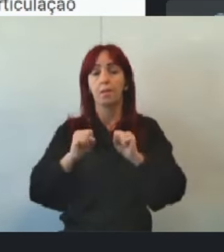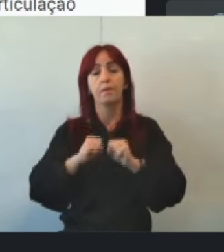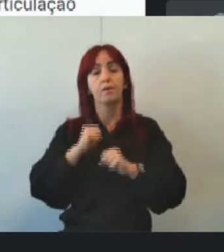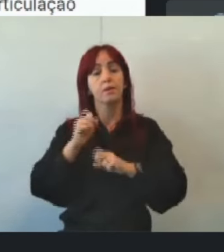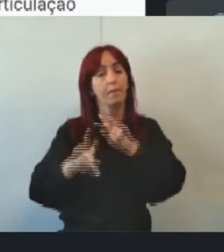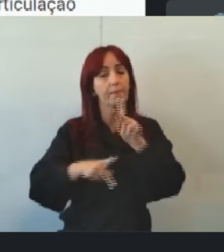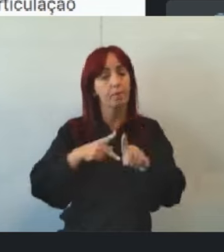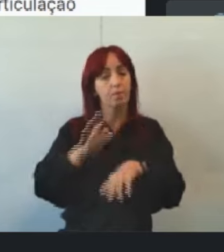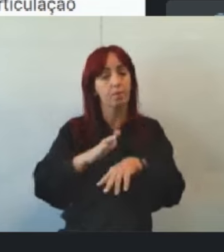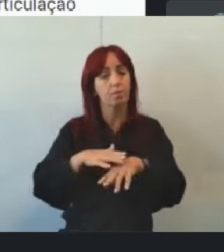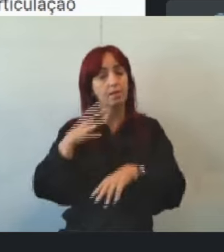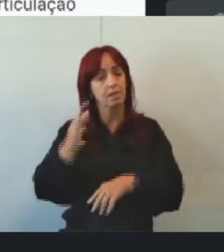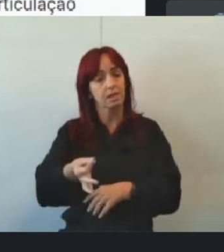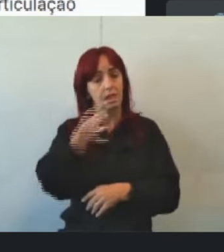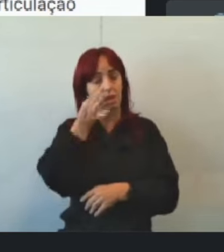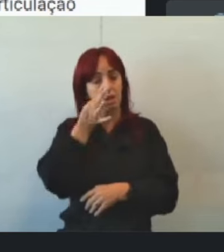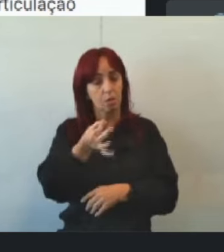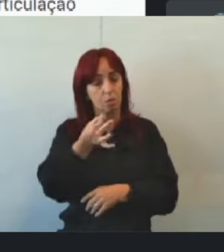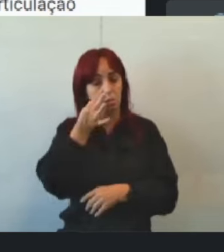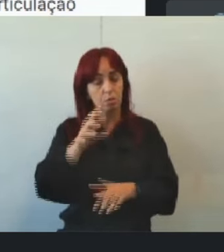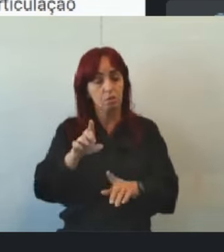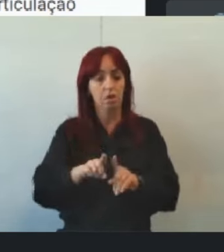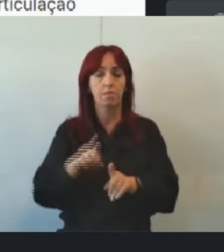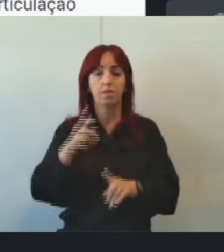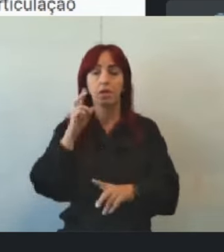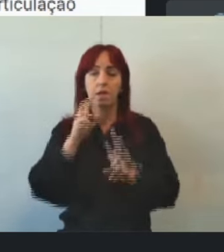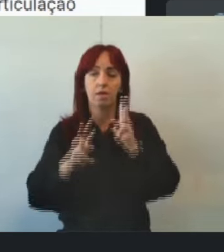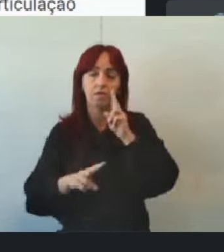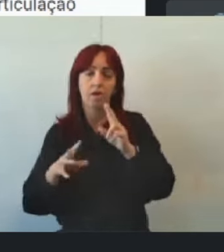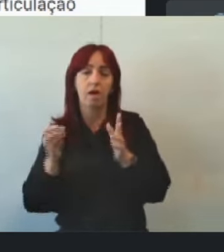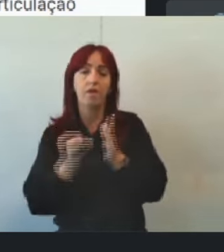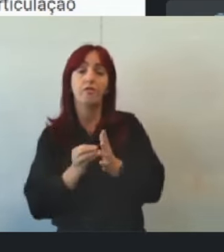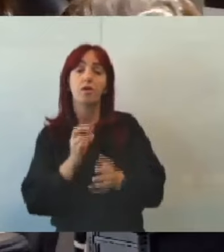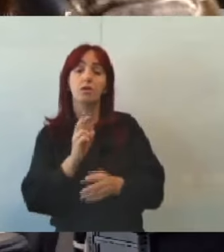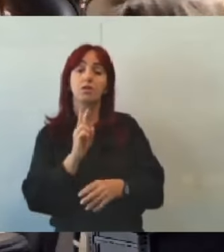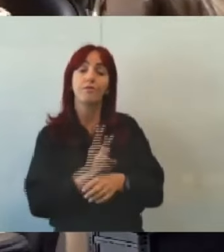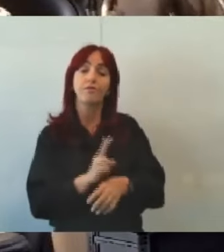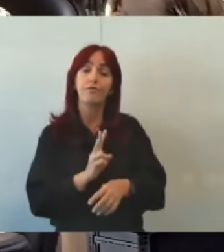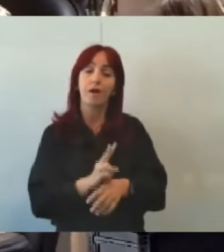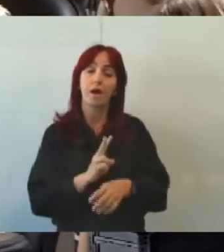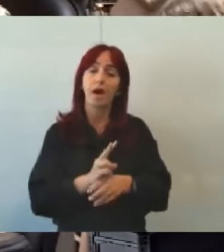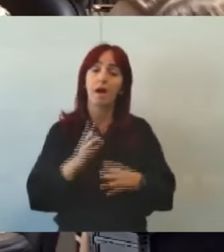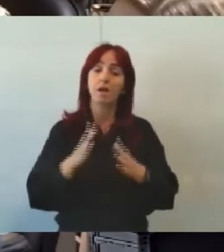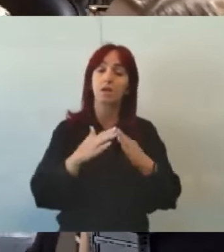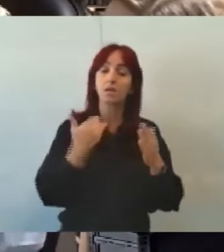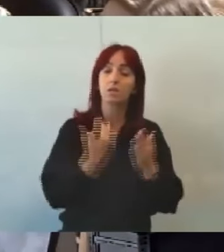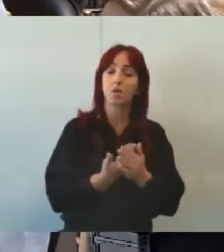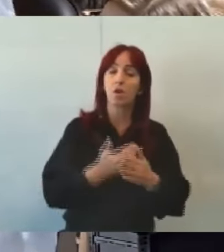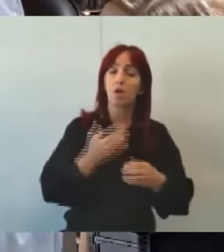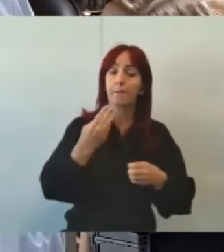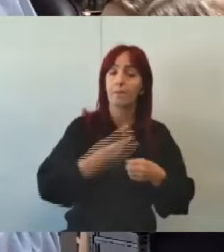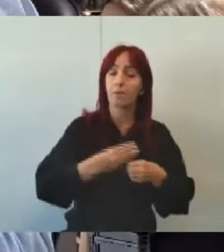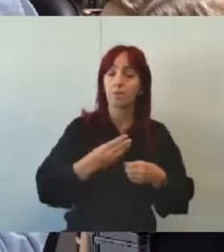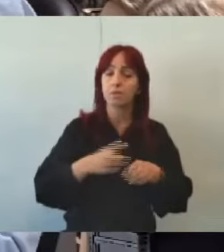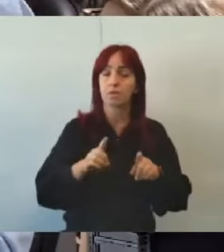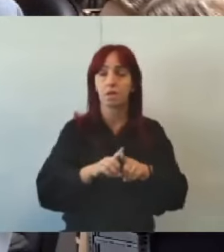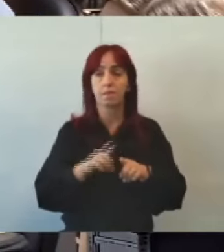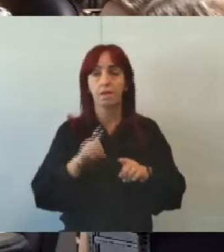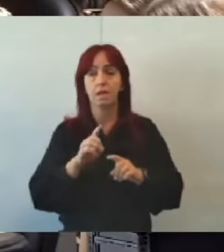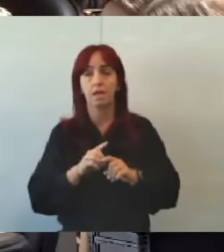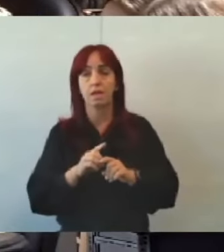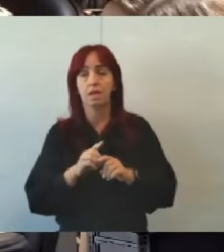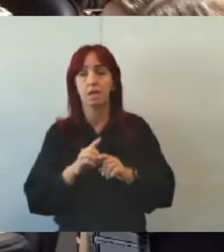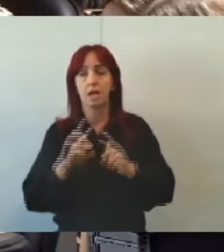mais atenção. Então, a gente vê a escassez de vagas nas escolas públicas na educação, a deficiência na educação inclusiva, que é o ponto que a gente está